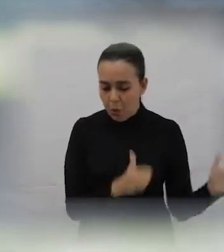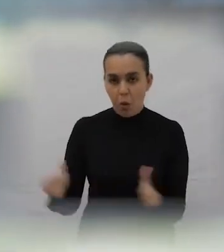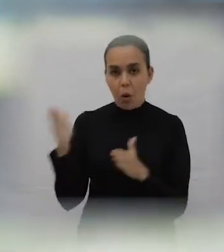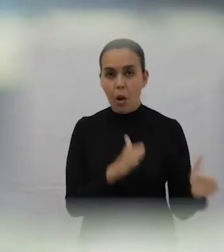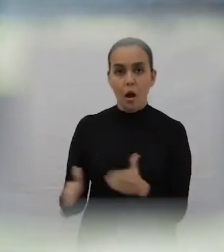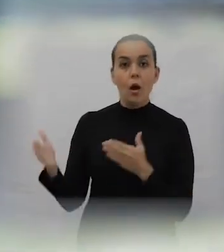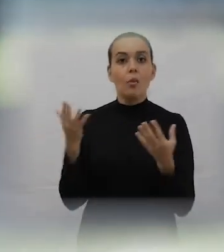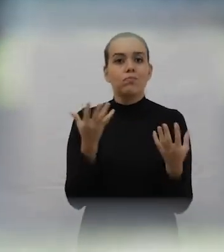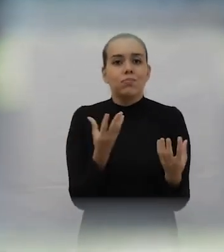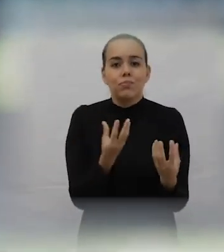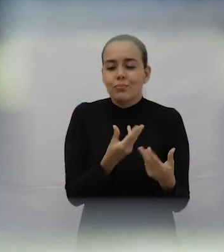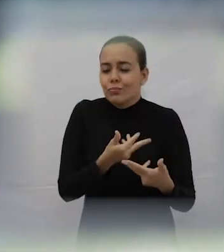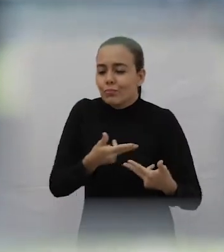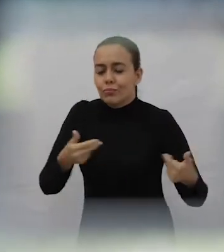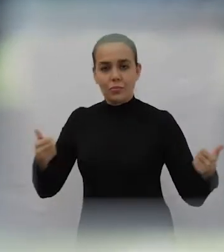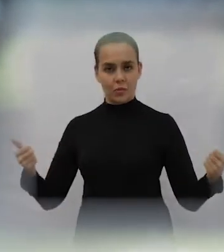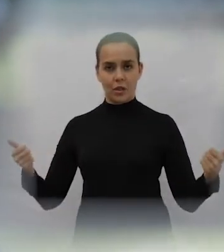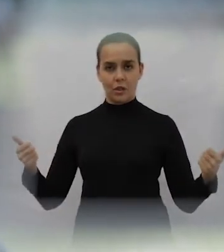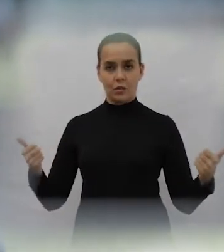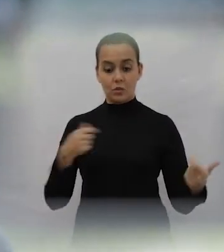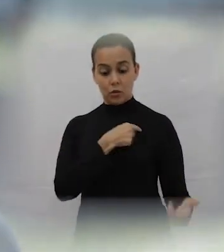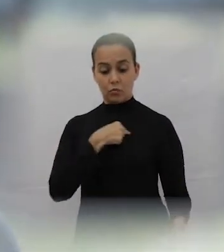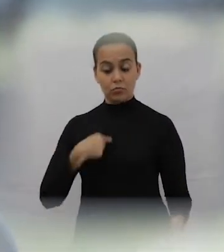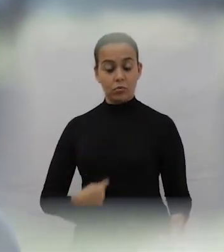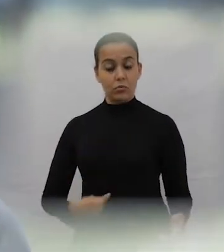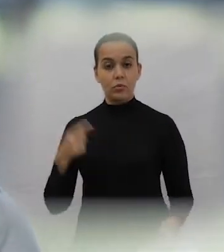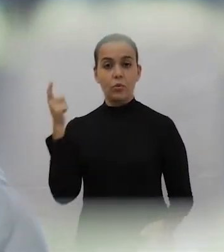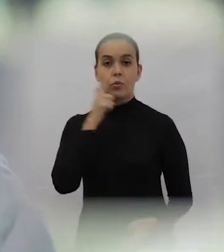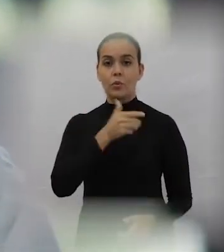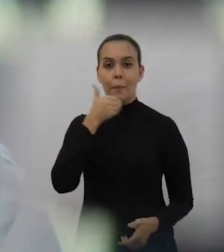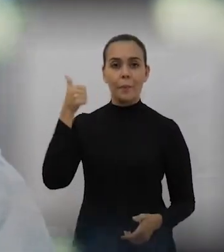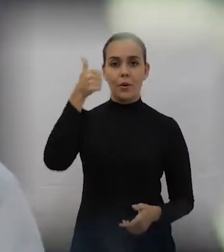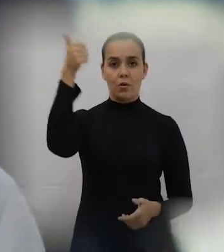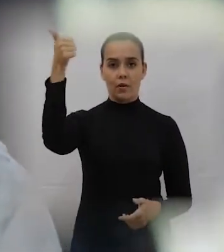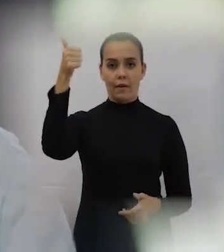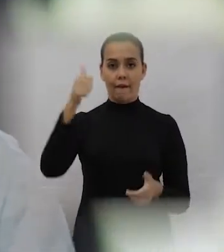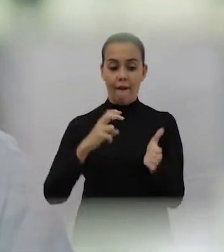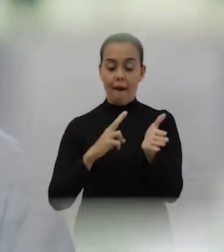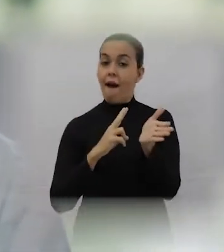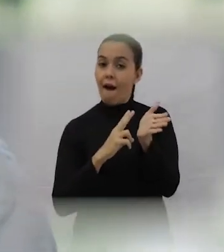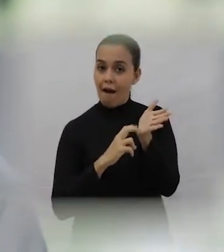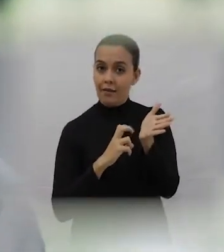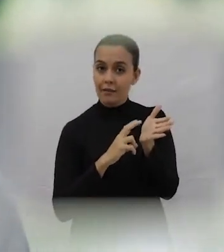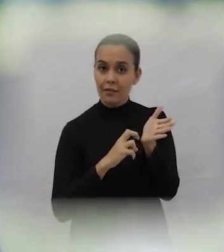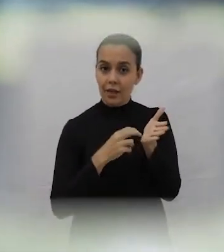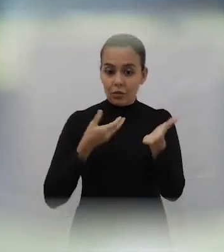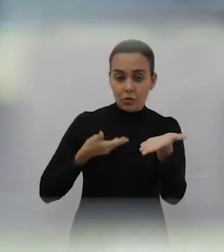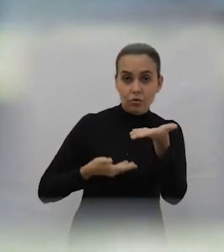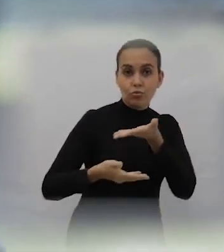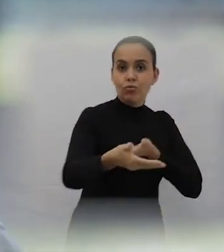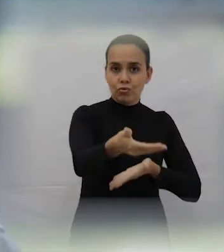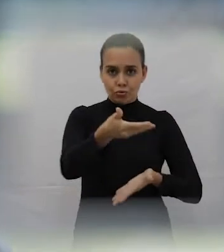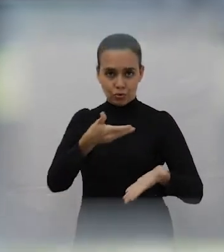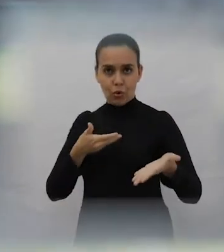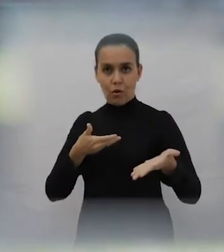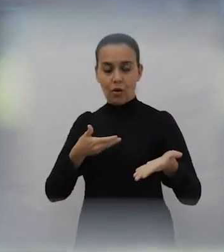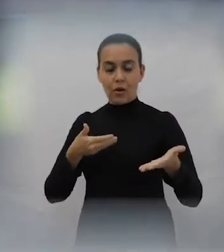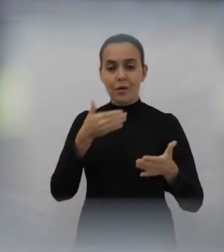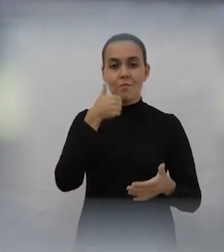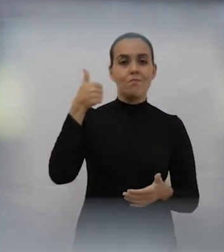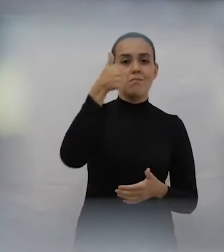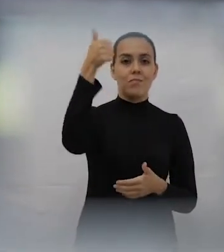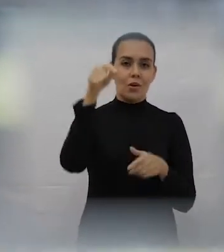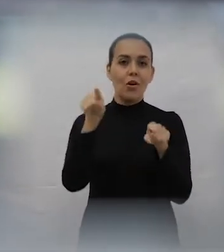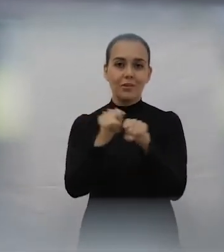taxa de câmbio deles permite, eles controlam muito o preço da moeda deles, a taxa de câmbio. Isso, inclusive, motivo de disputas por parte dos Estados Unidos,